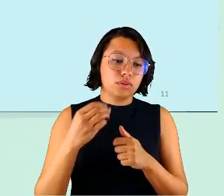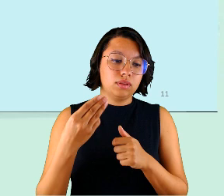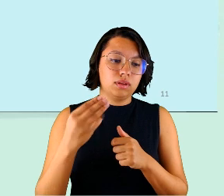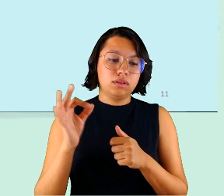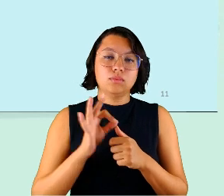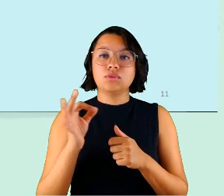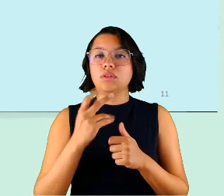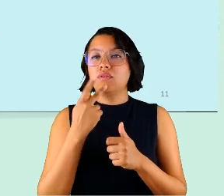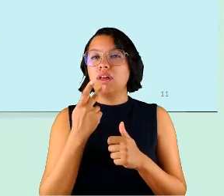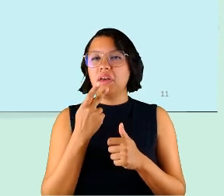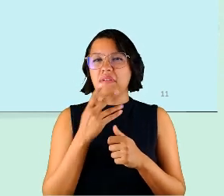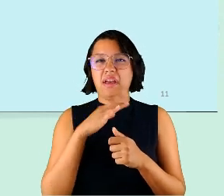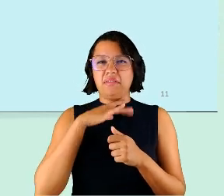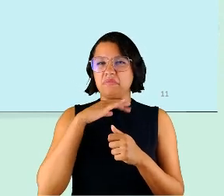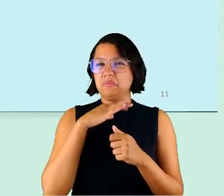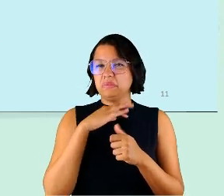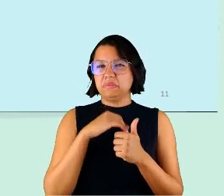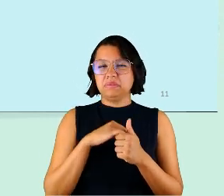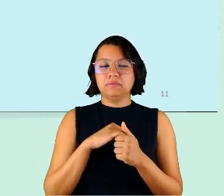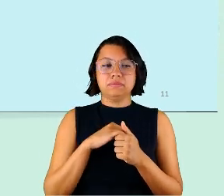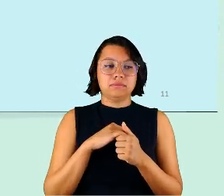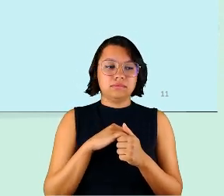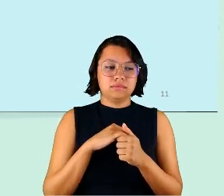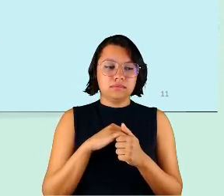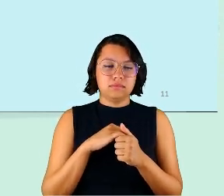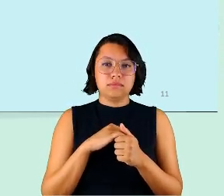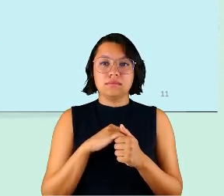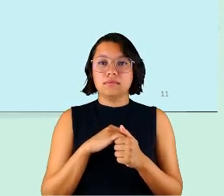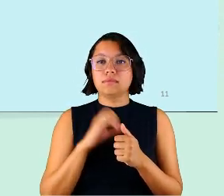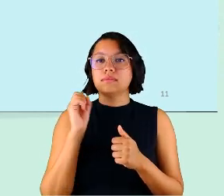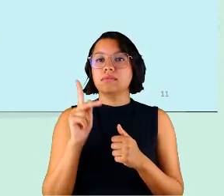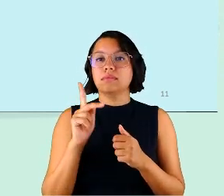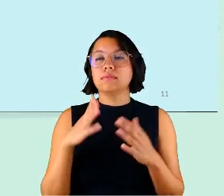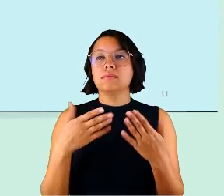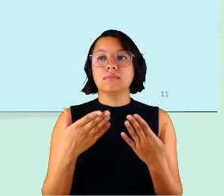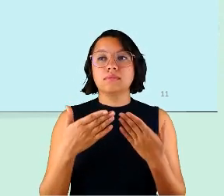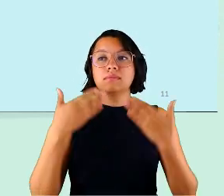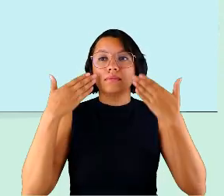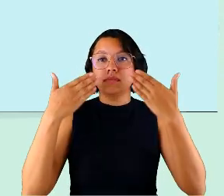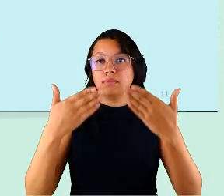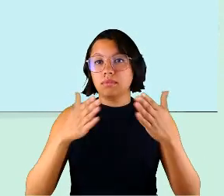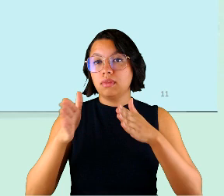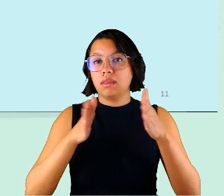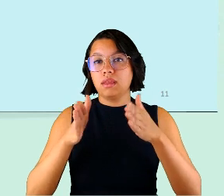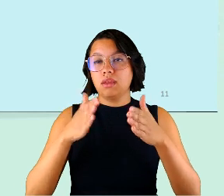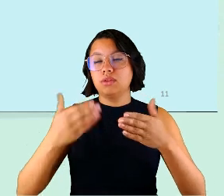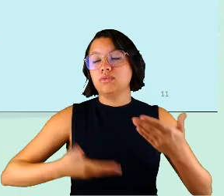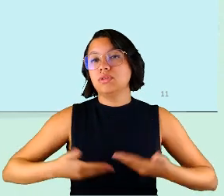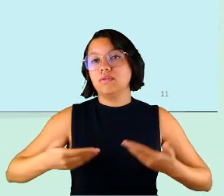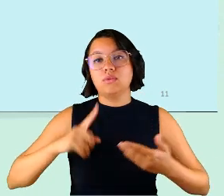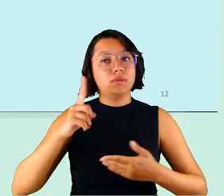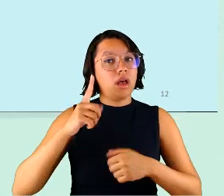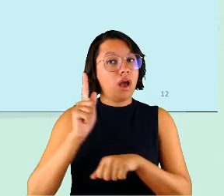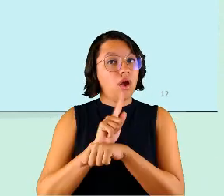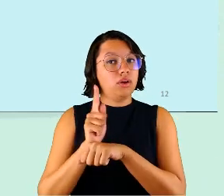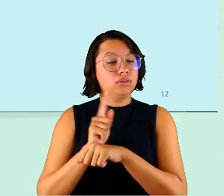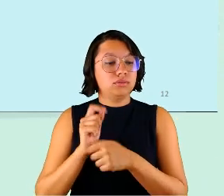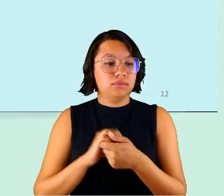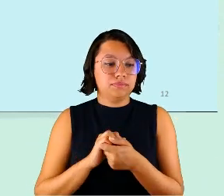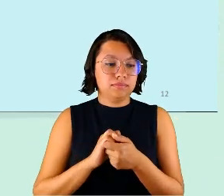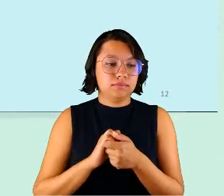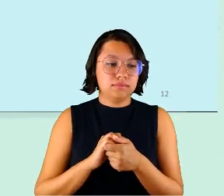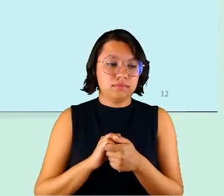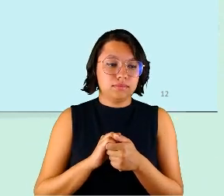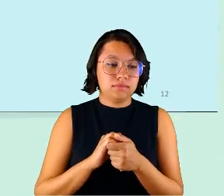% consideravam a experiência anterior negativa ok? então isso aparece entre os servidores não gestores